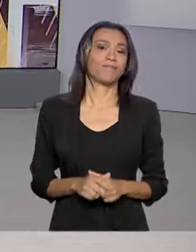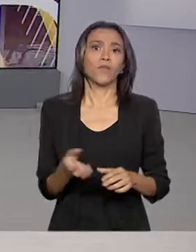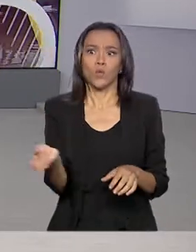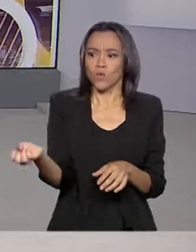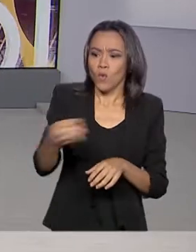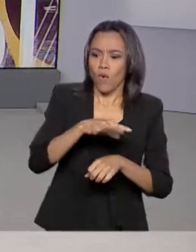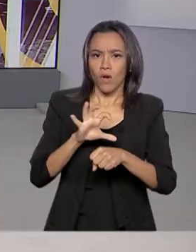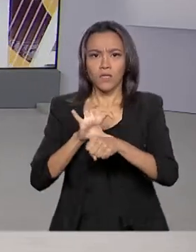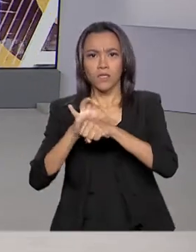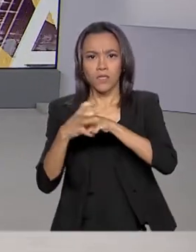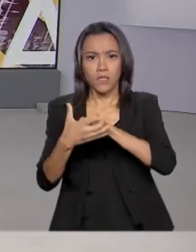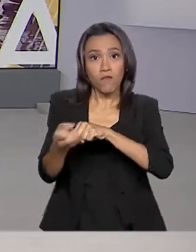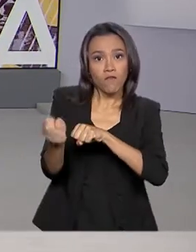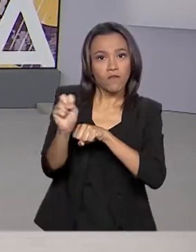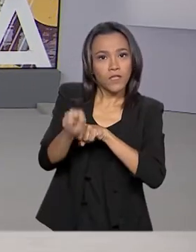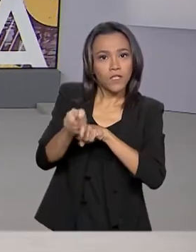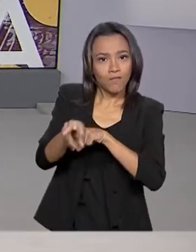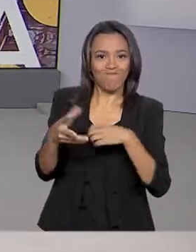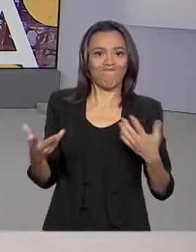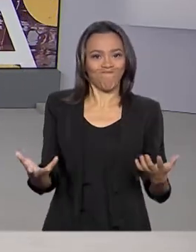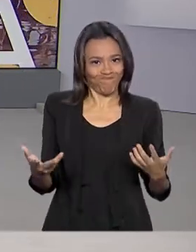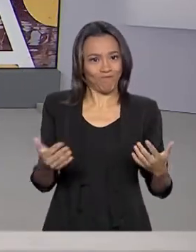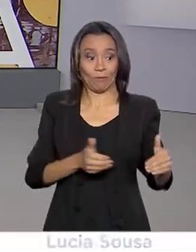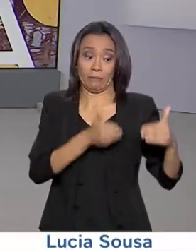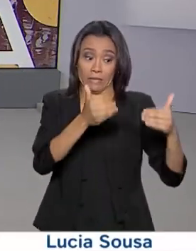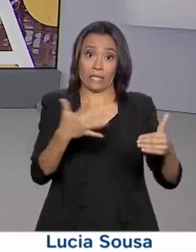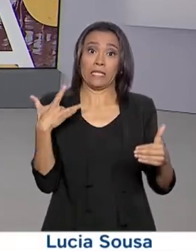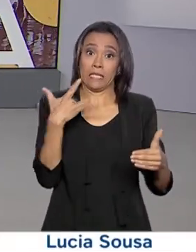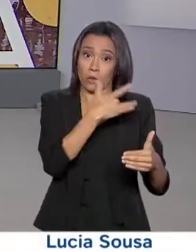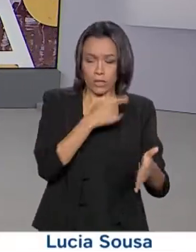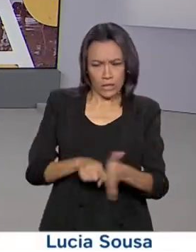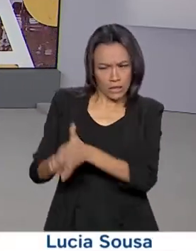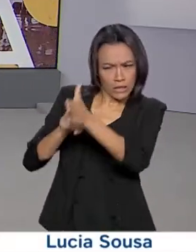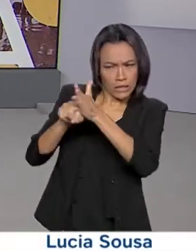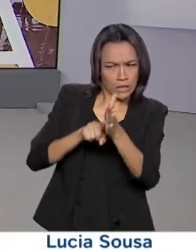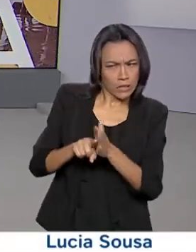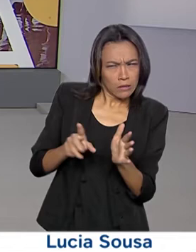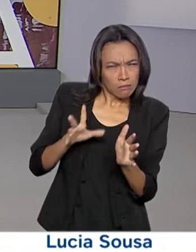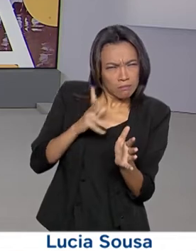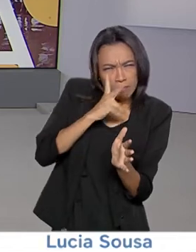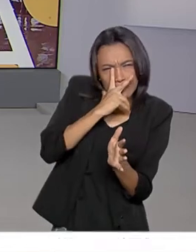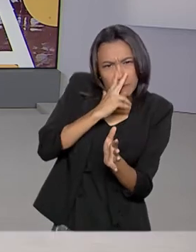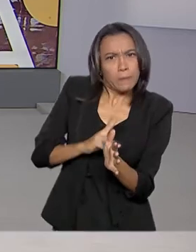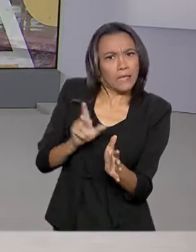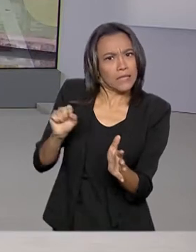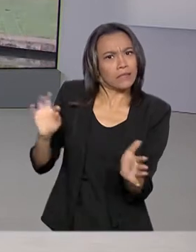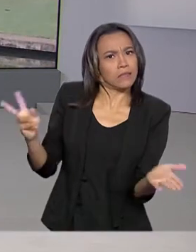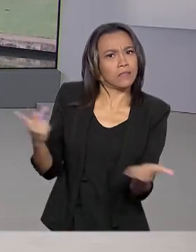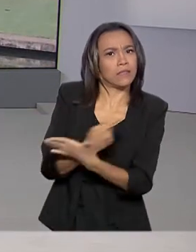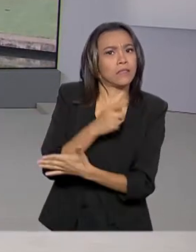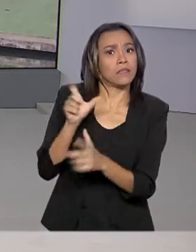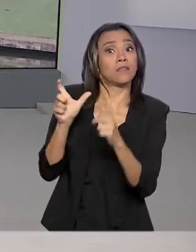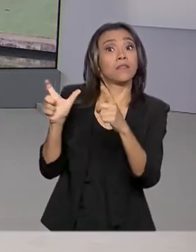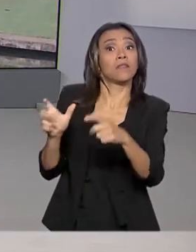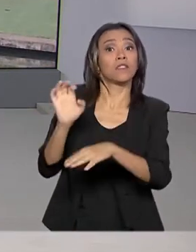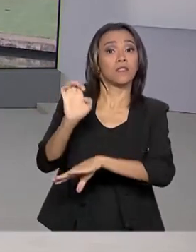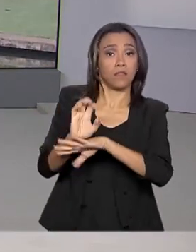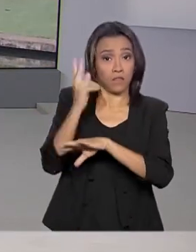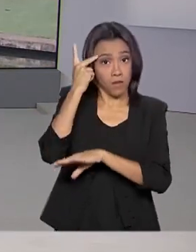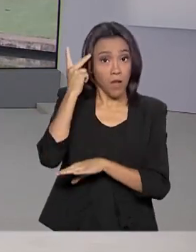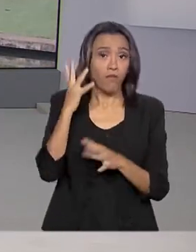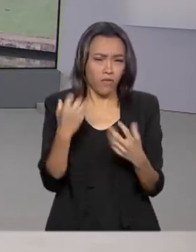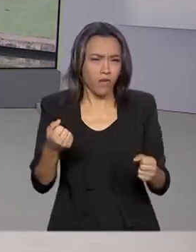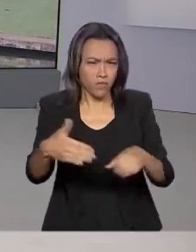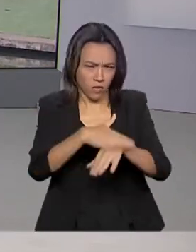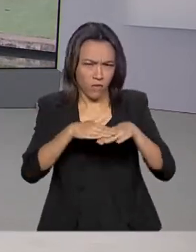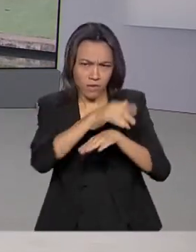Novo coronavírus, o Ministério da Saúde investiga um possível caso da doença em São Paulo. Vamos então conversar com a nossa repórter Luciana Colares de